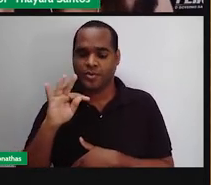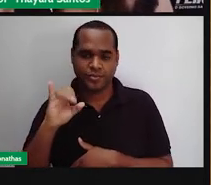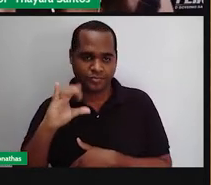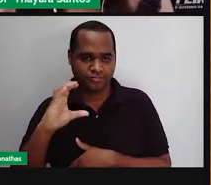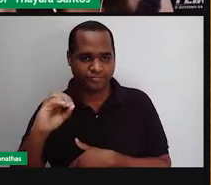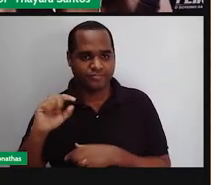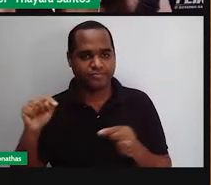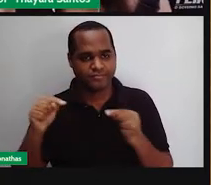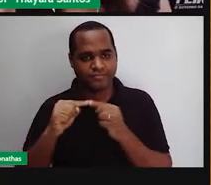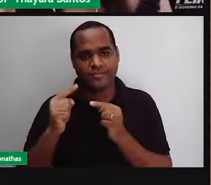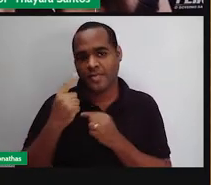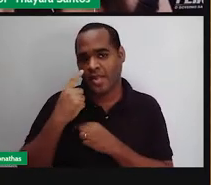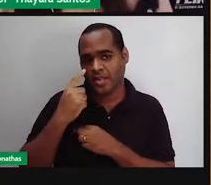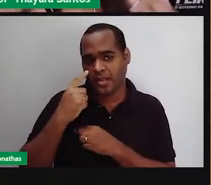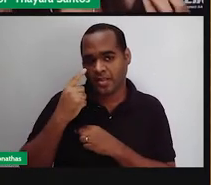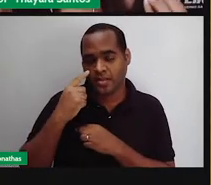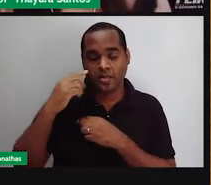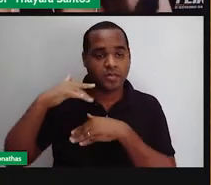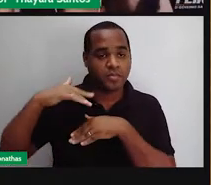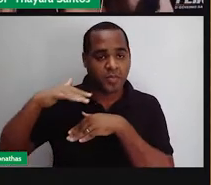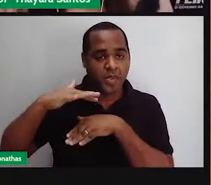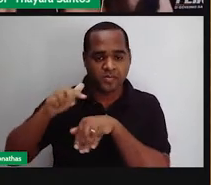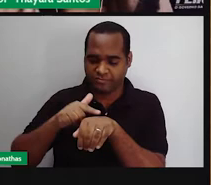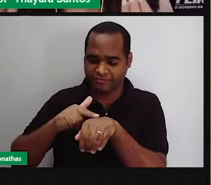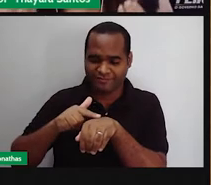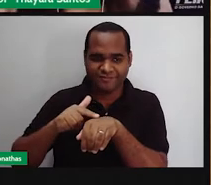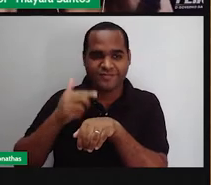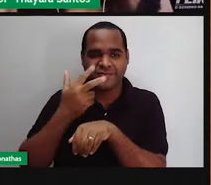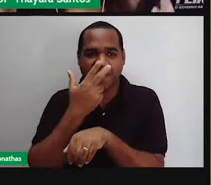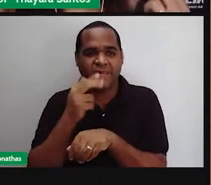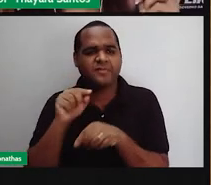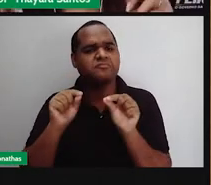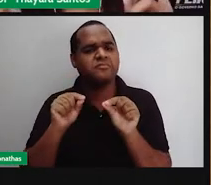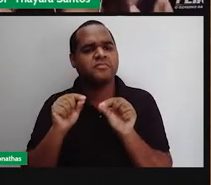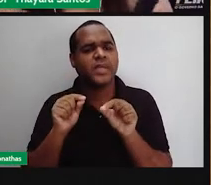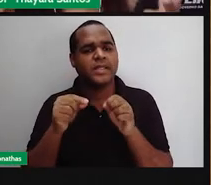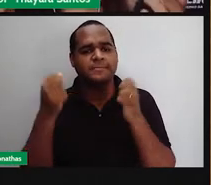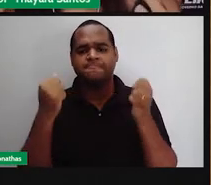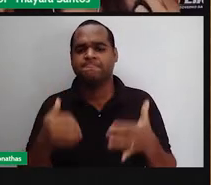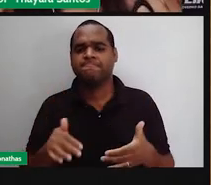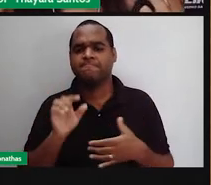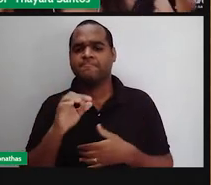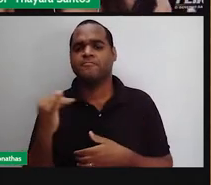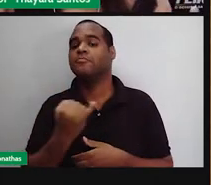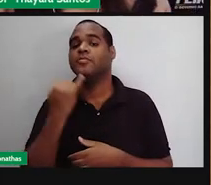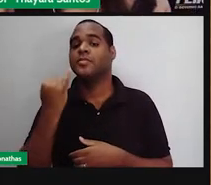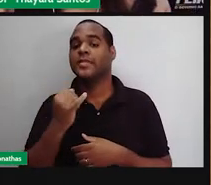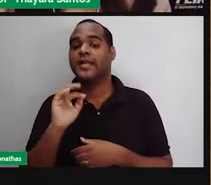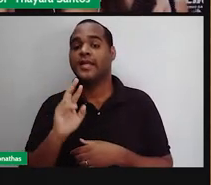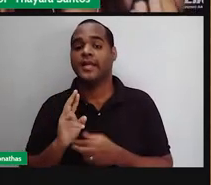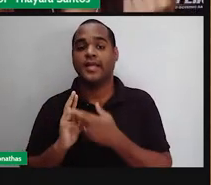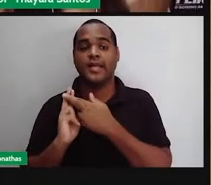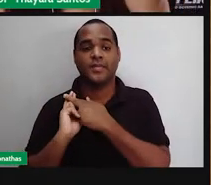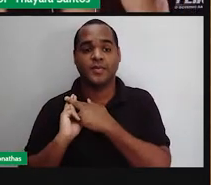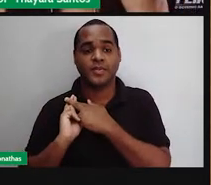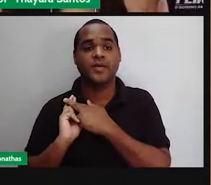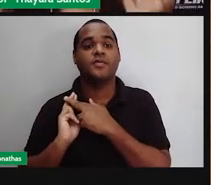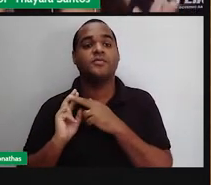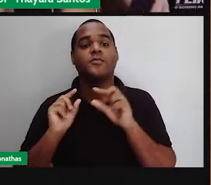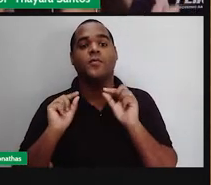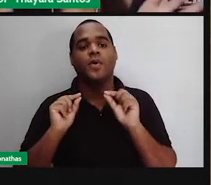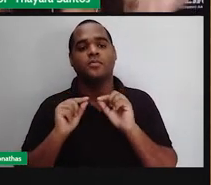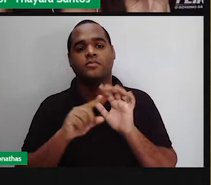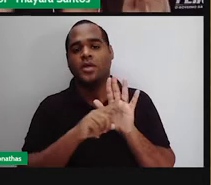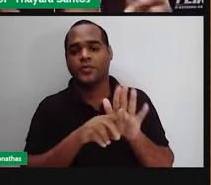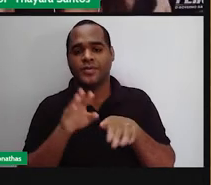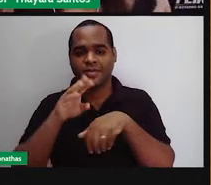Óptico ou óptico, tanto faz. Então, a gente tem esse nervo óptico que ele é responsável por transmitir, ele